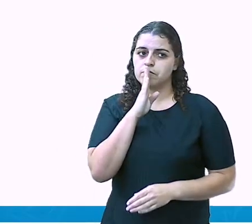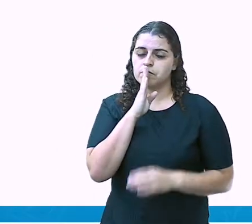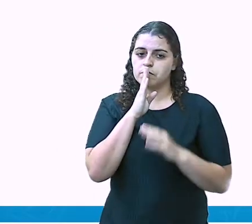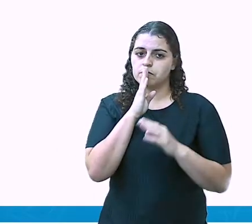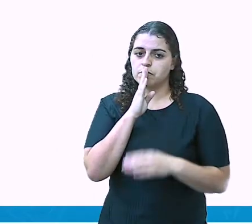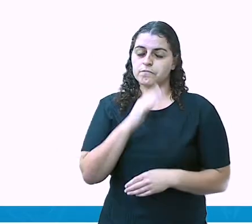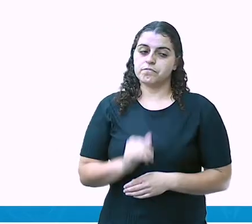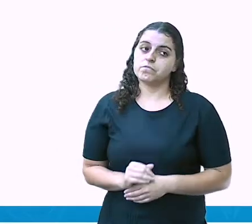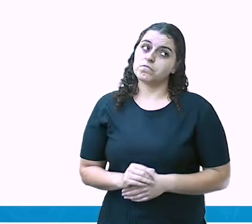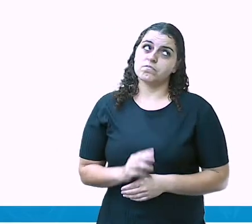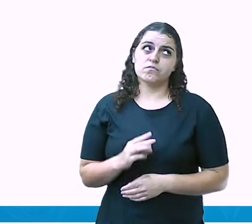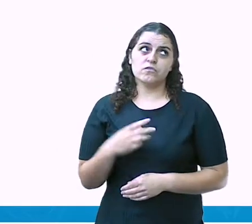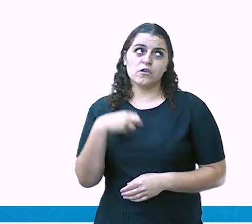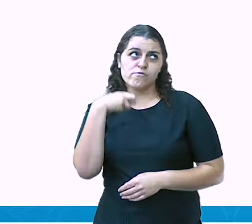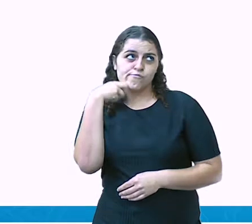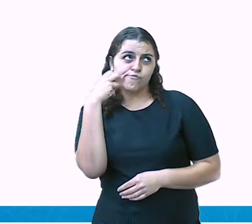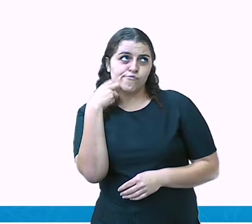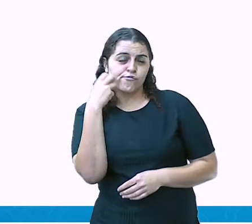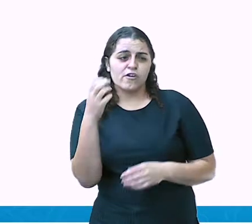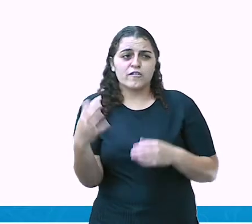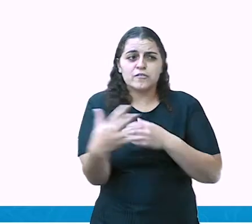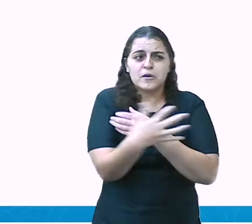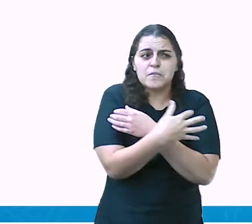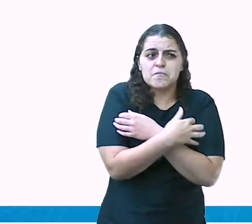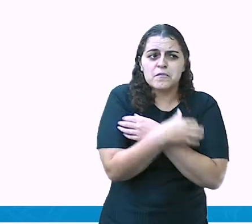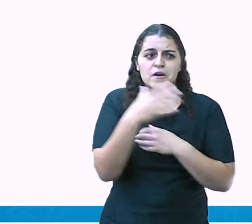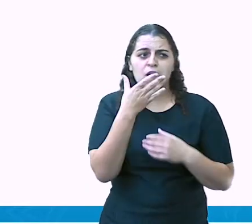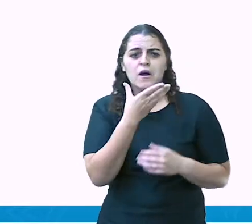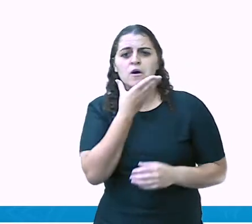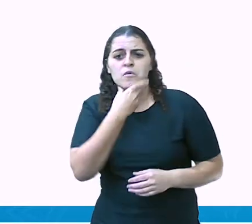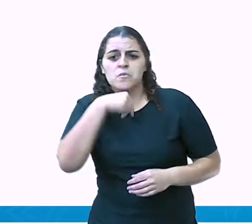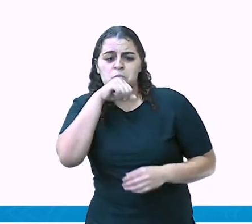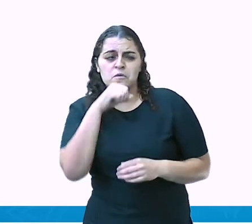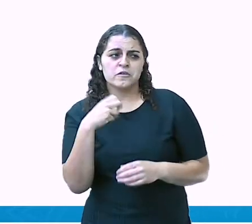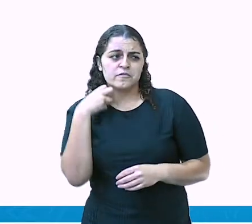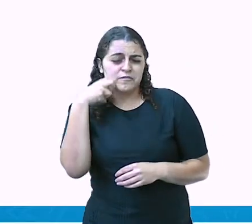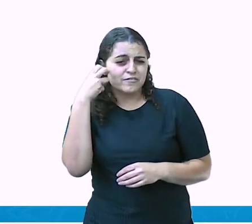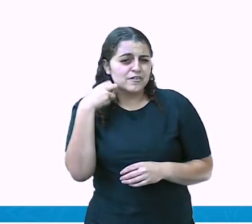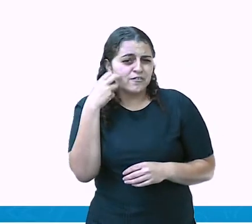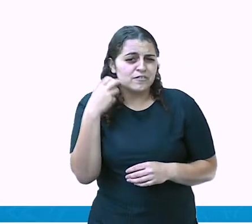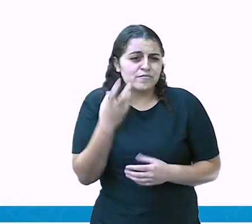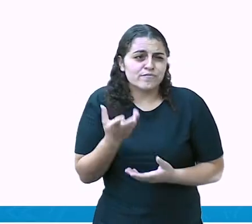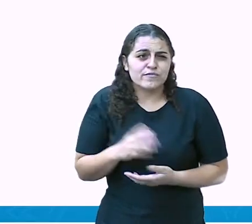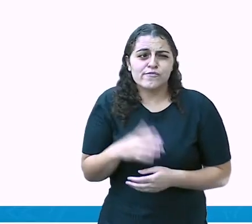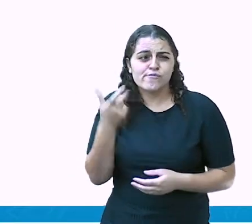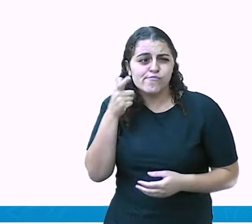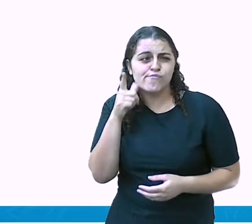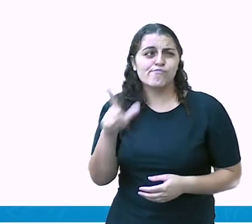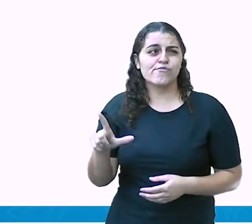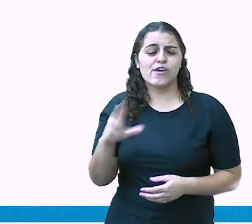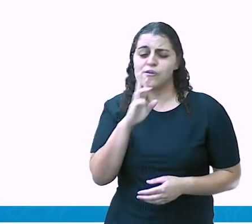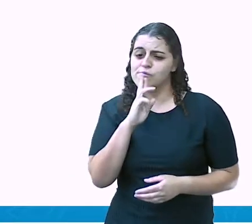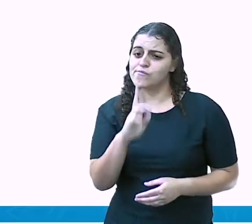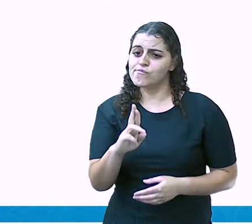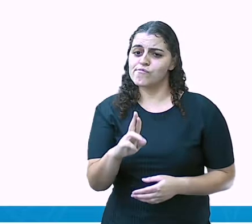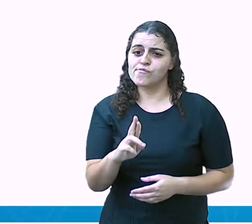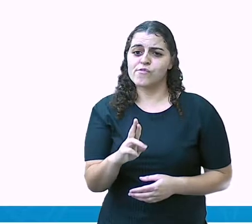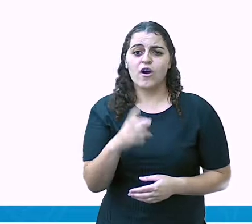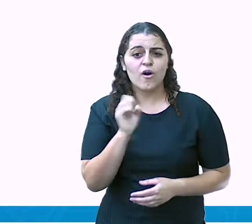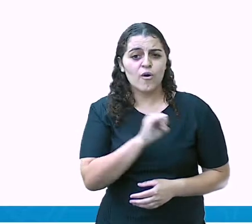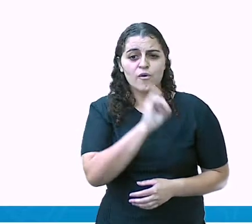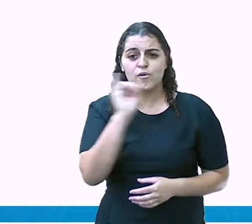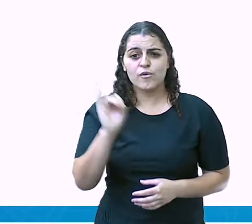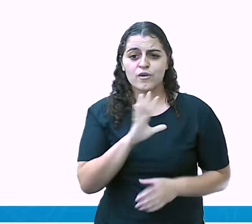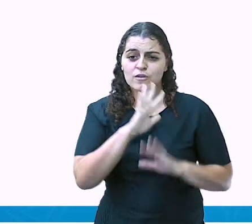encolhe, né? Às vezes agarra a perninha do pai ali e fica toda tímida e não consegue responder. Oi,